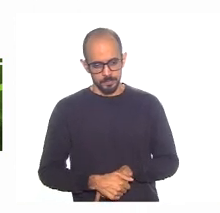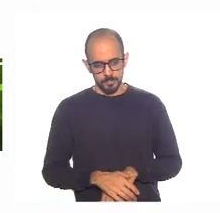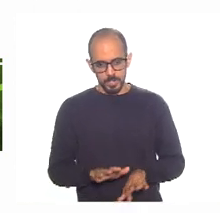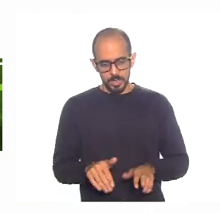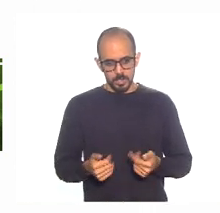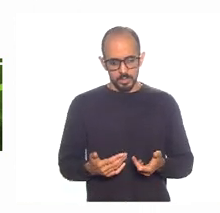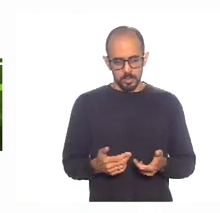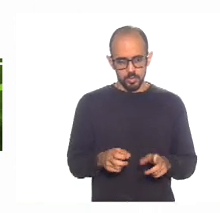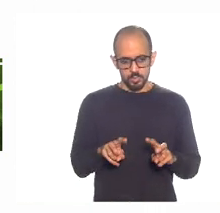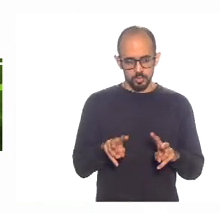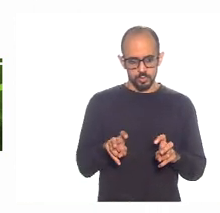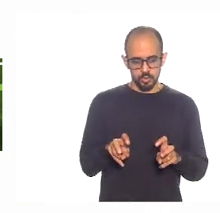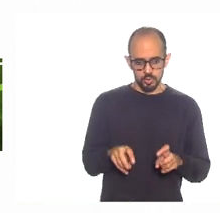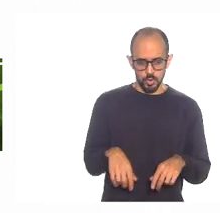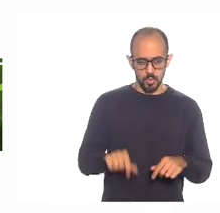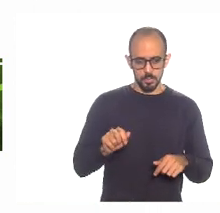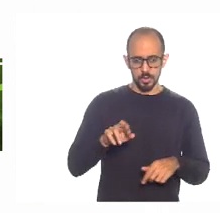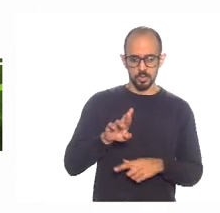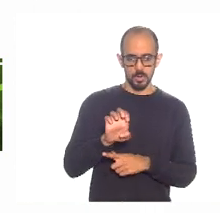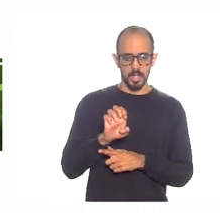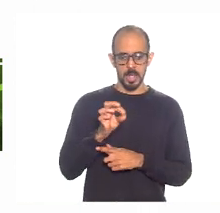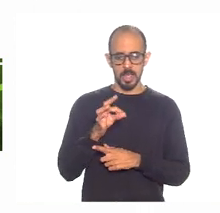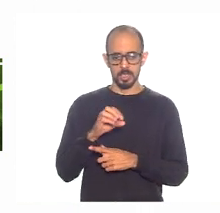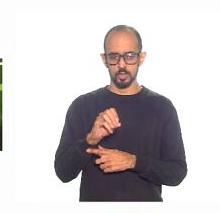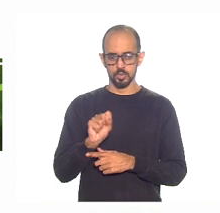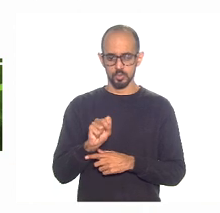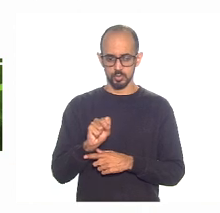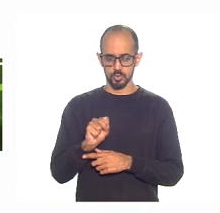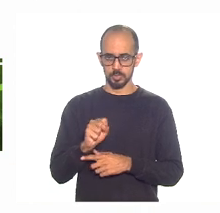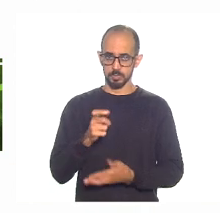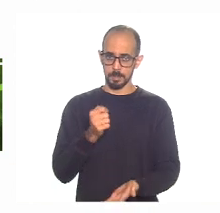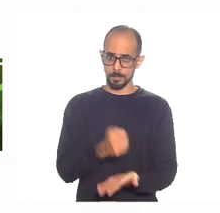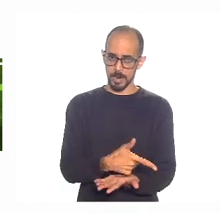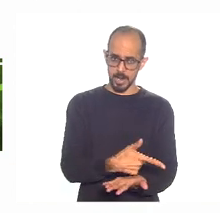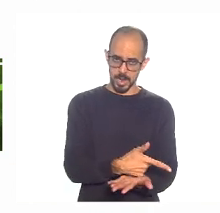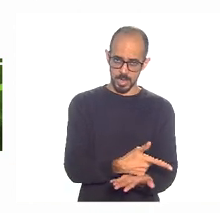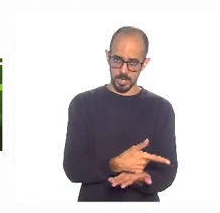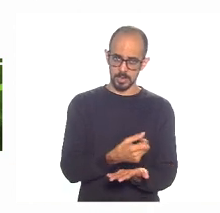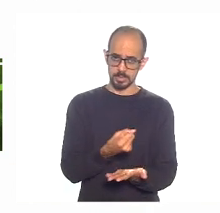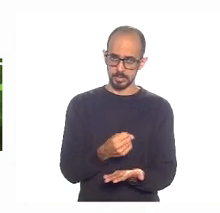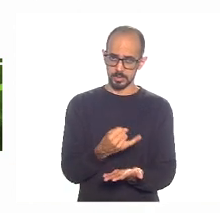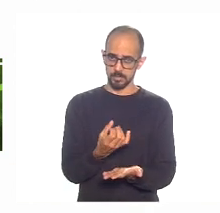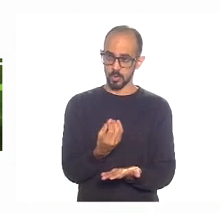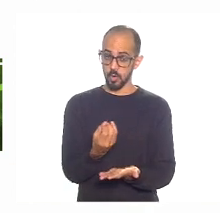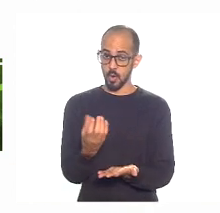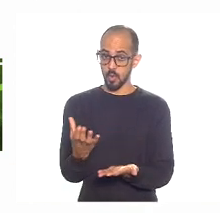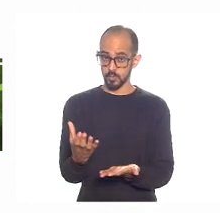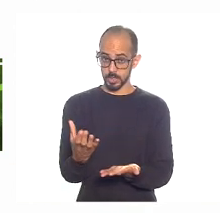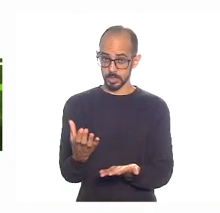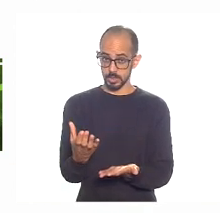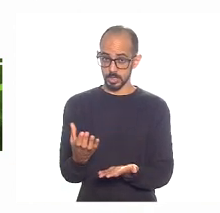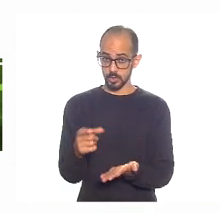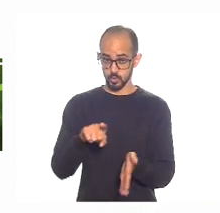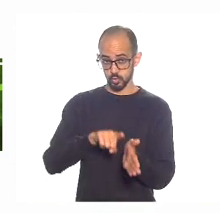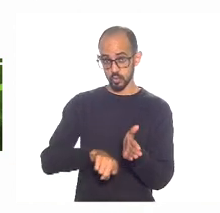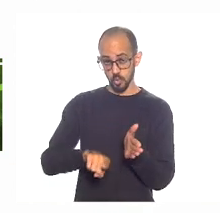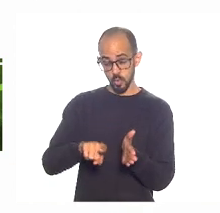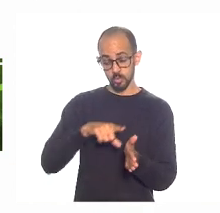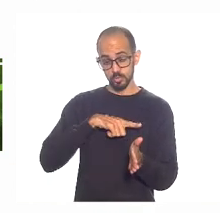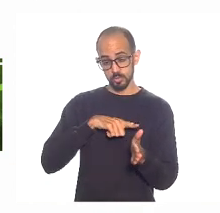Essa questão dos gastos a pagar, para quem oferecer maior desconto, pode ser interessante. Está previsto na lei.